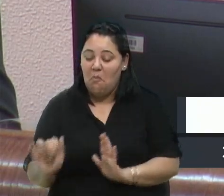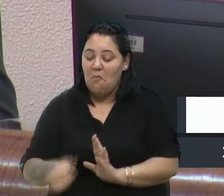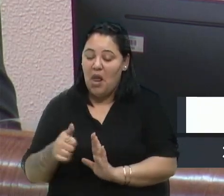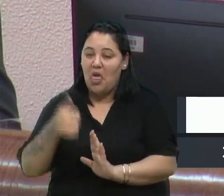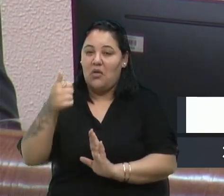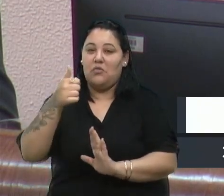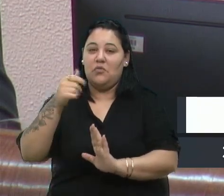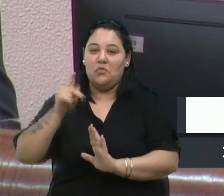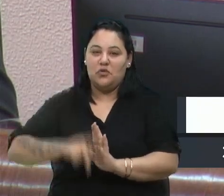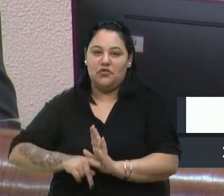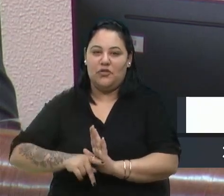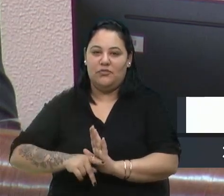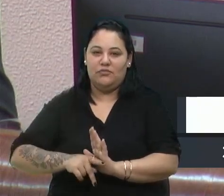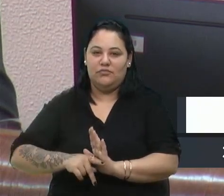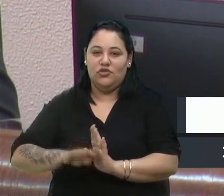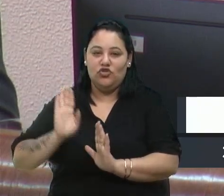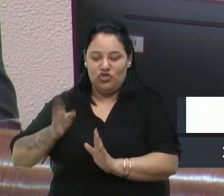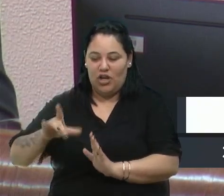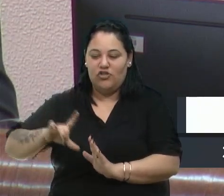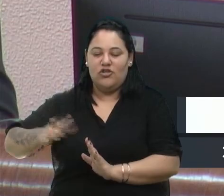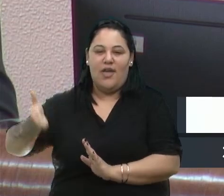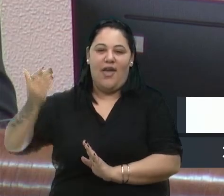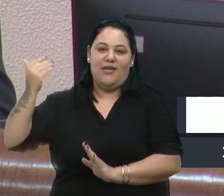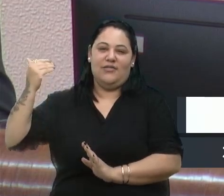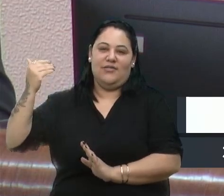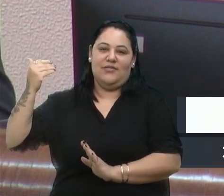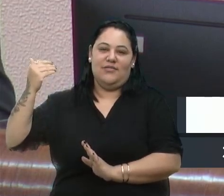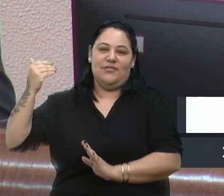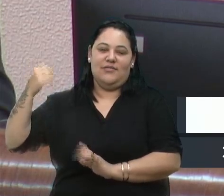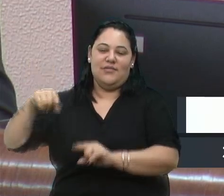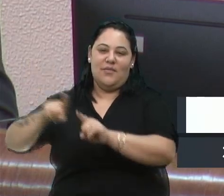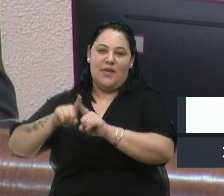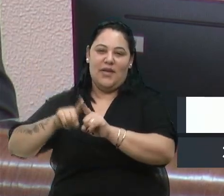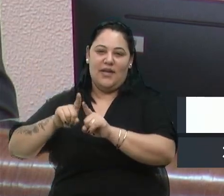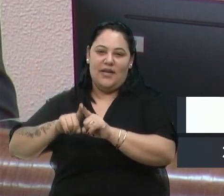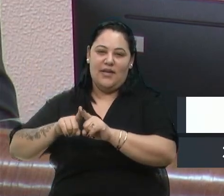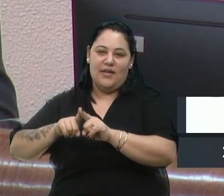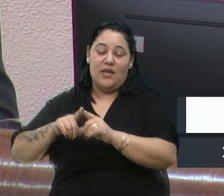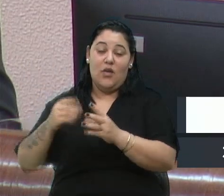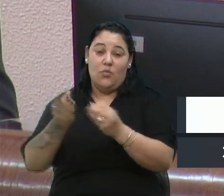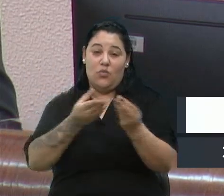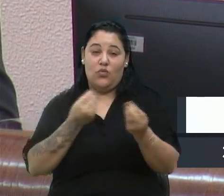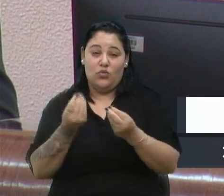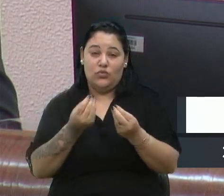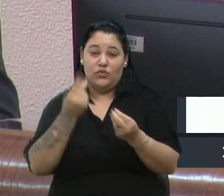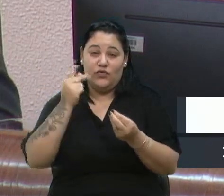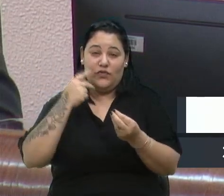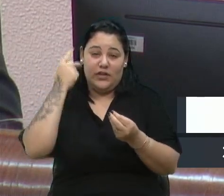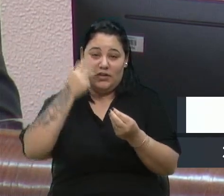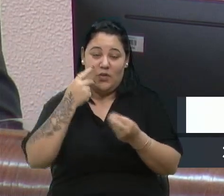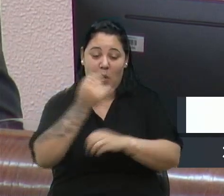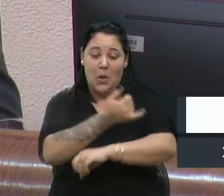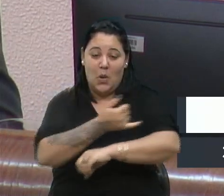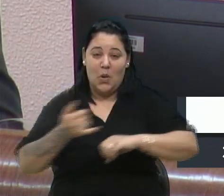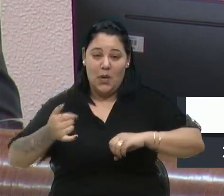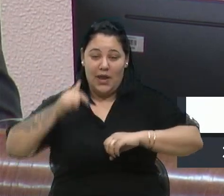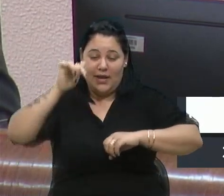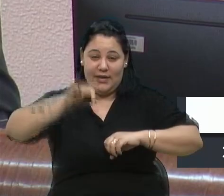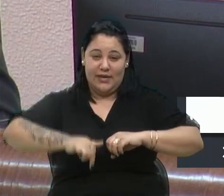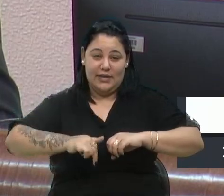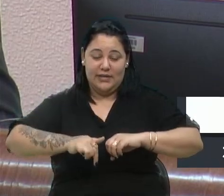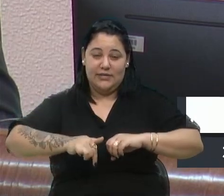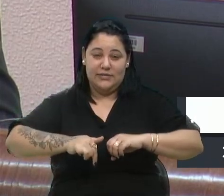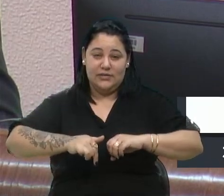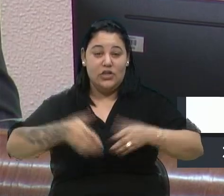projeto antigo, e que vários vereadores, por um dia, passaram aqui como vereadores de